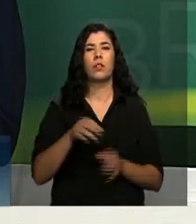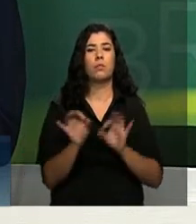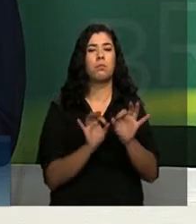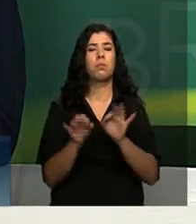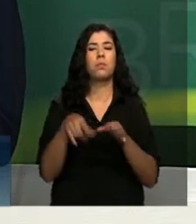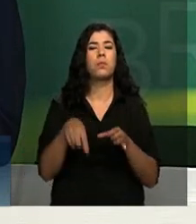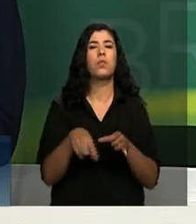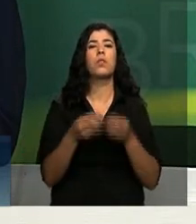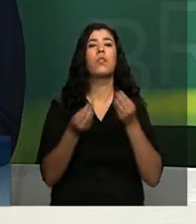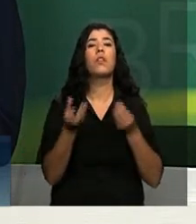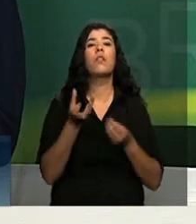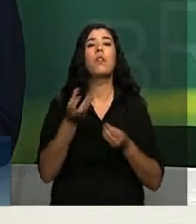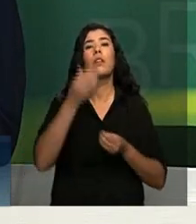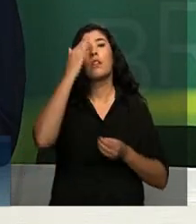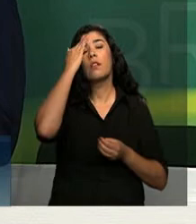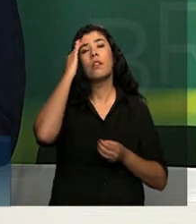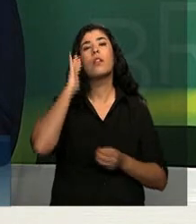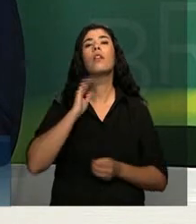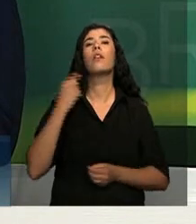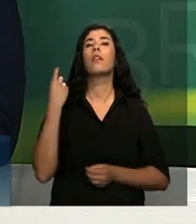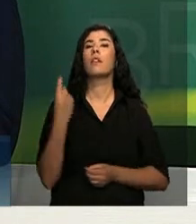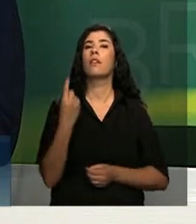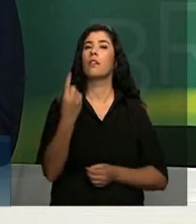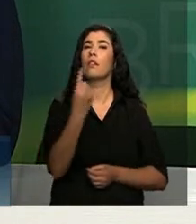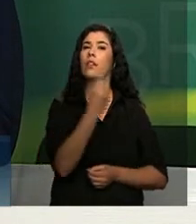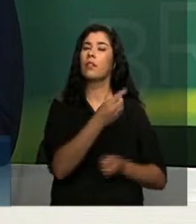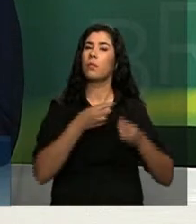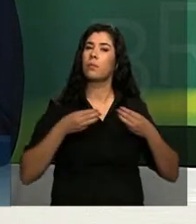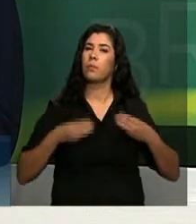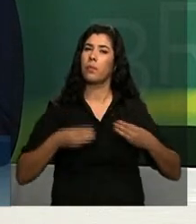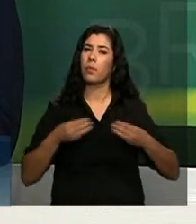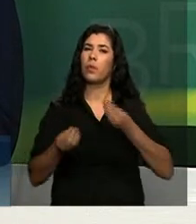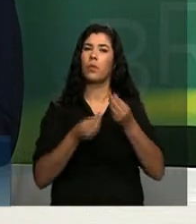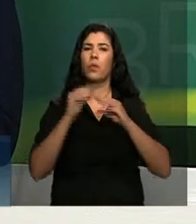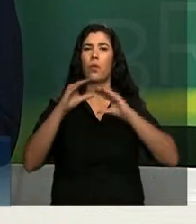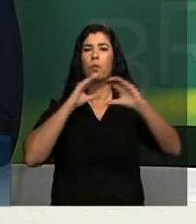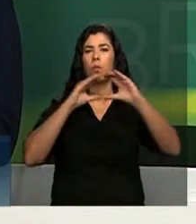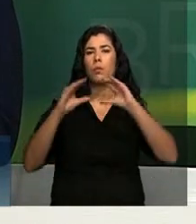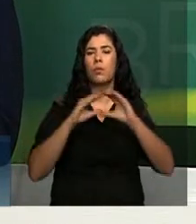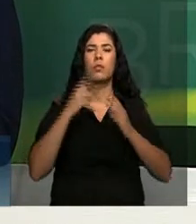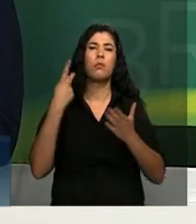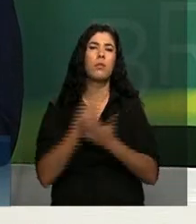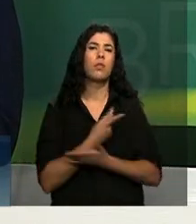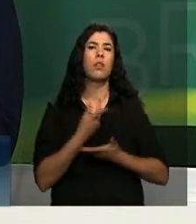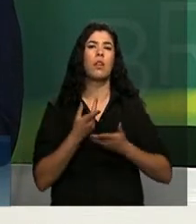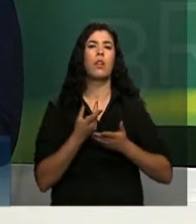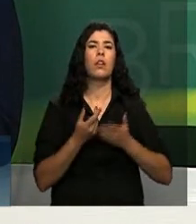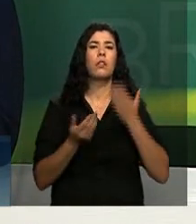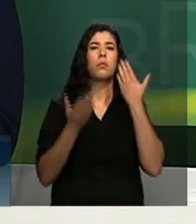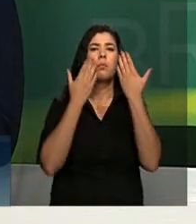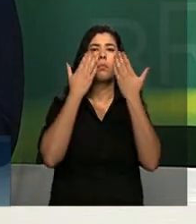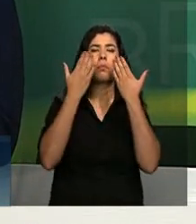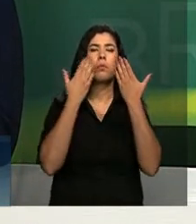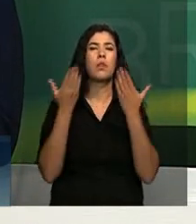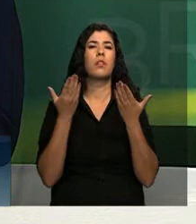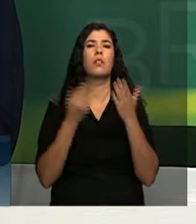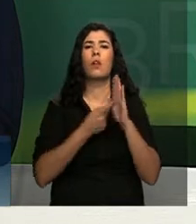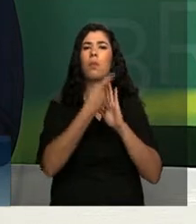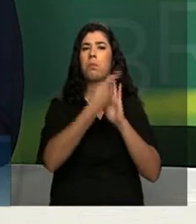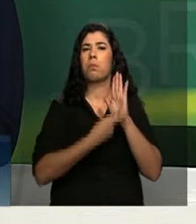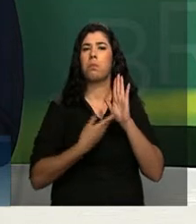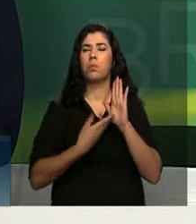entender como funciona a comunicação de cada ministério, a forma de comunicar, quais são os parâmetros de